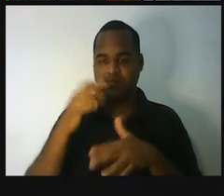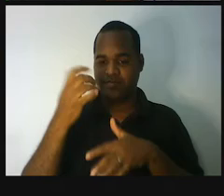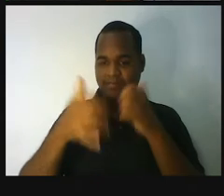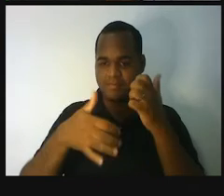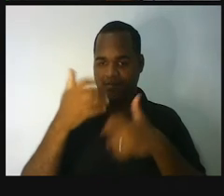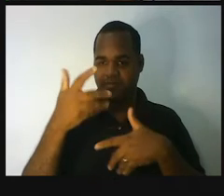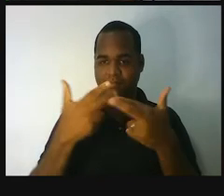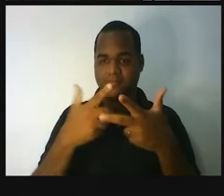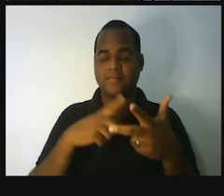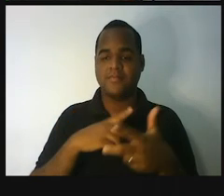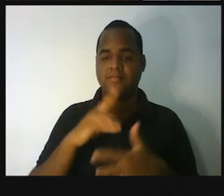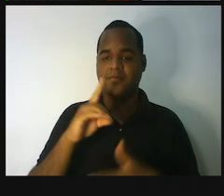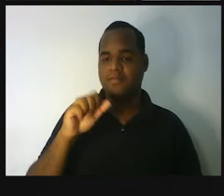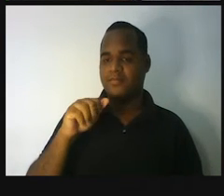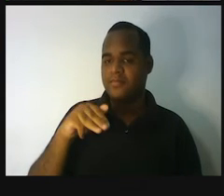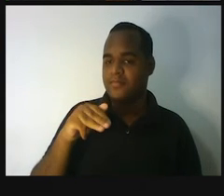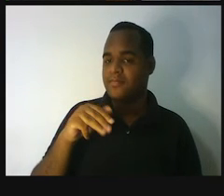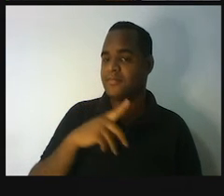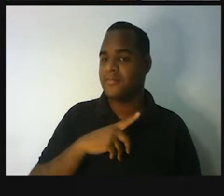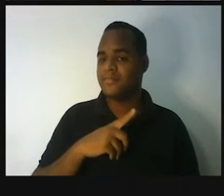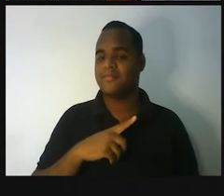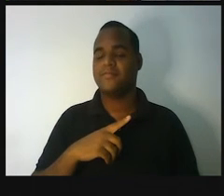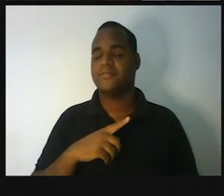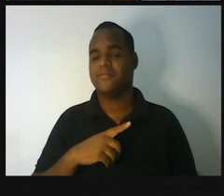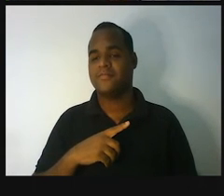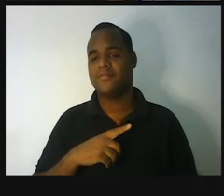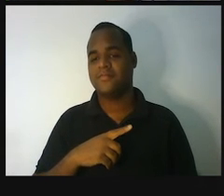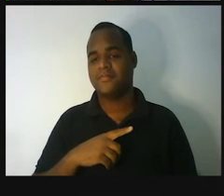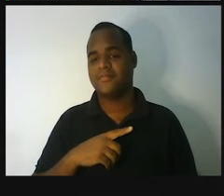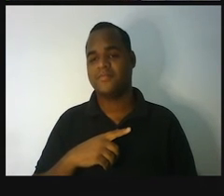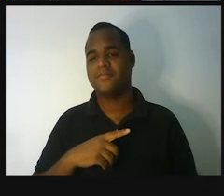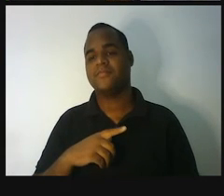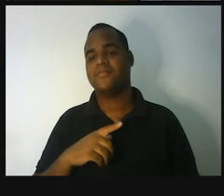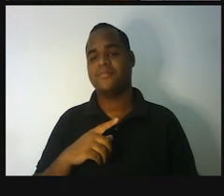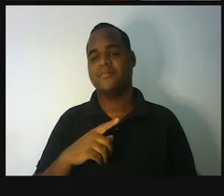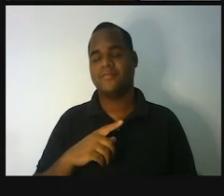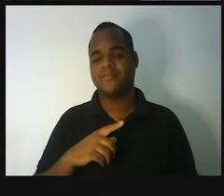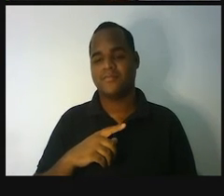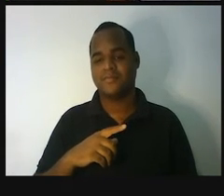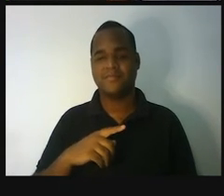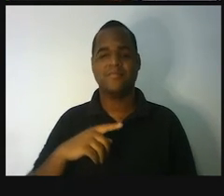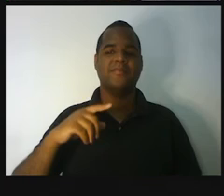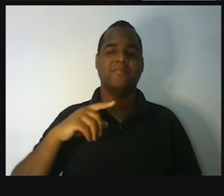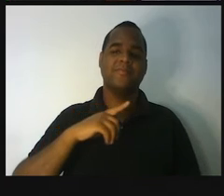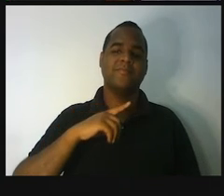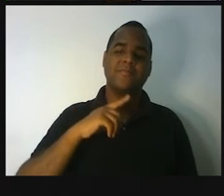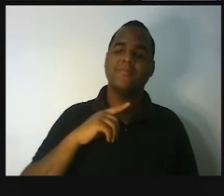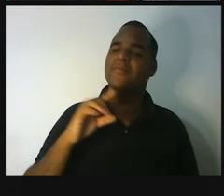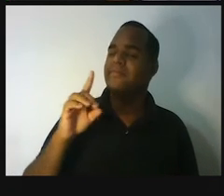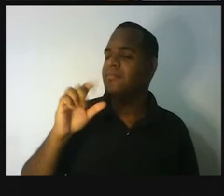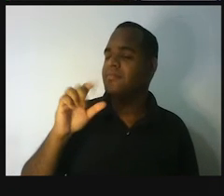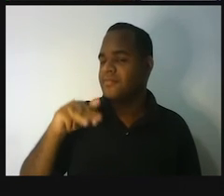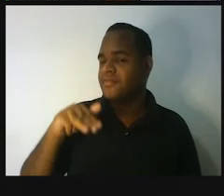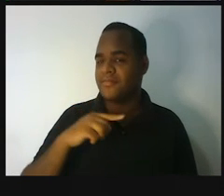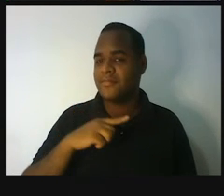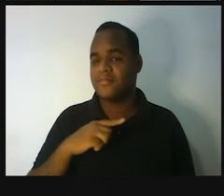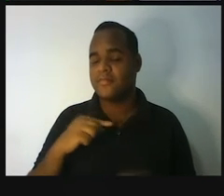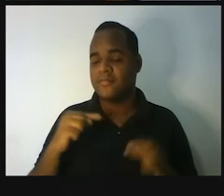uma multiplicação por 10, duas multiplicações por 10, três multiplicações por 10.